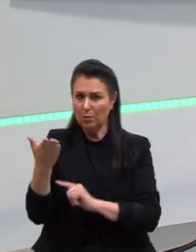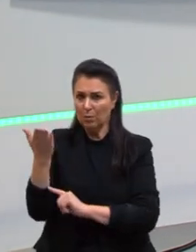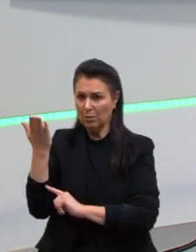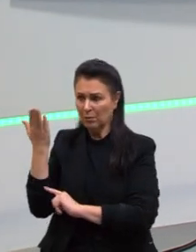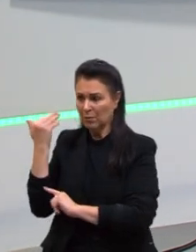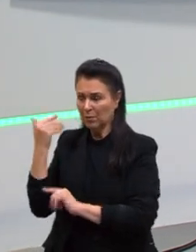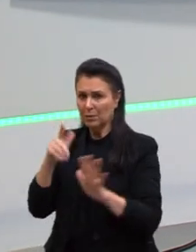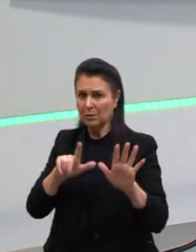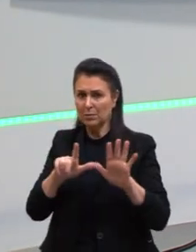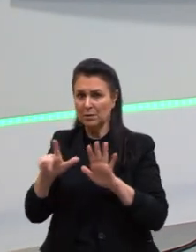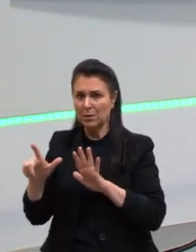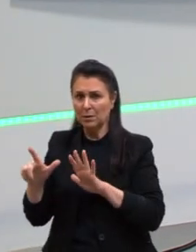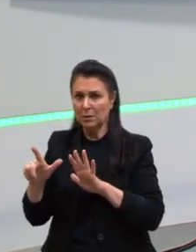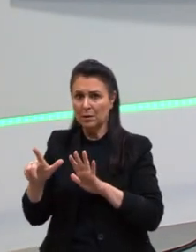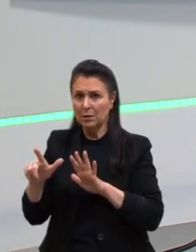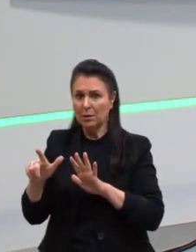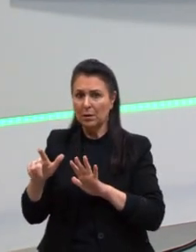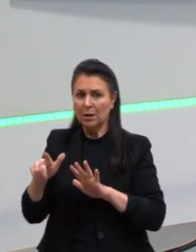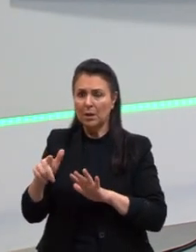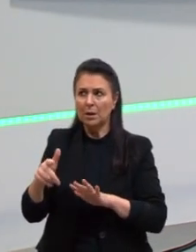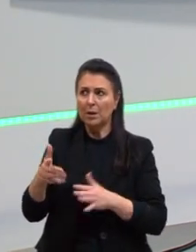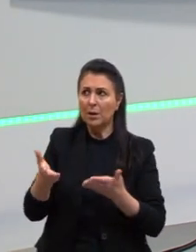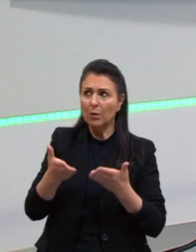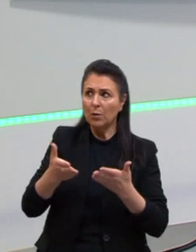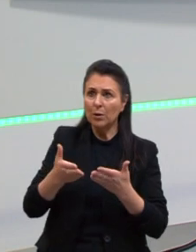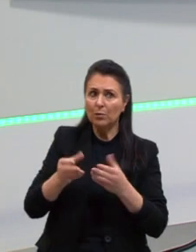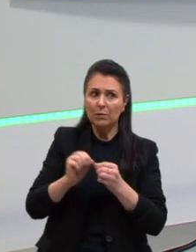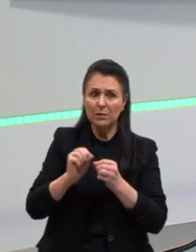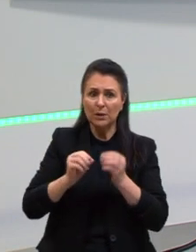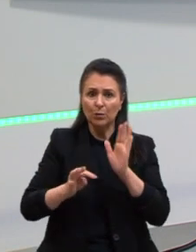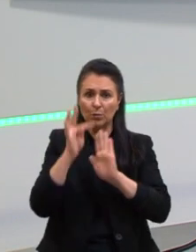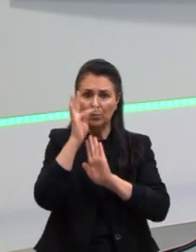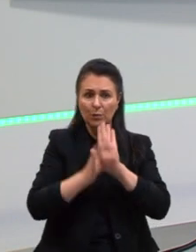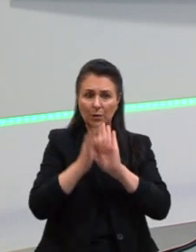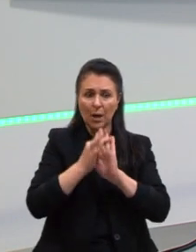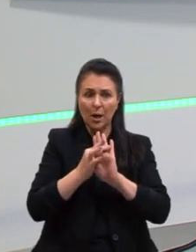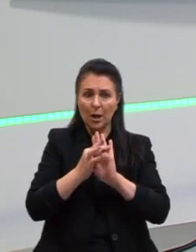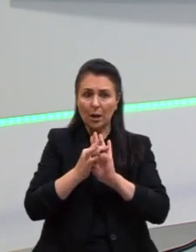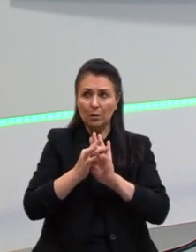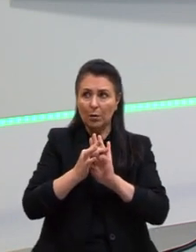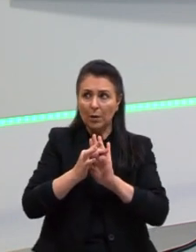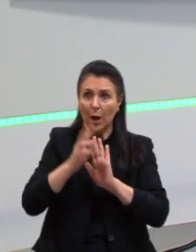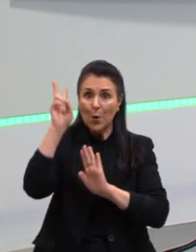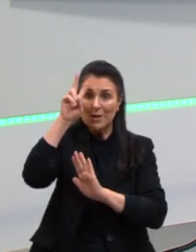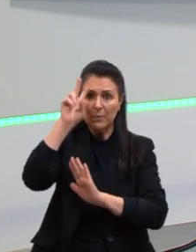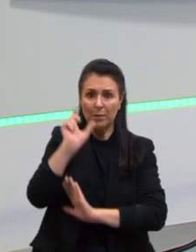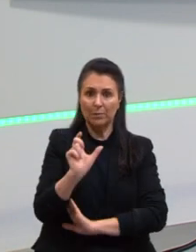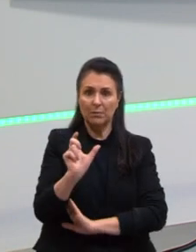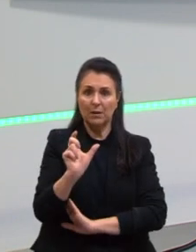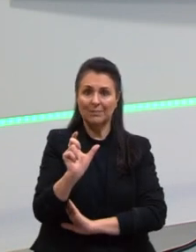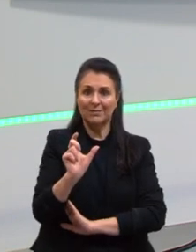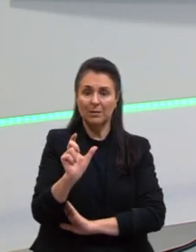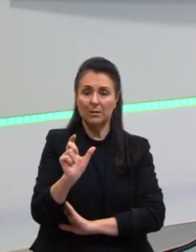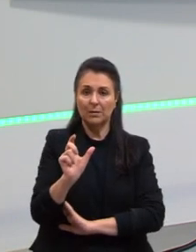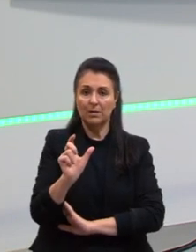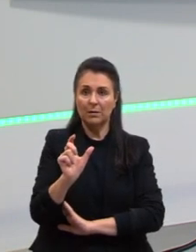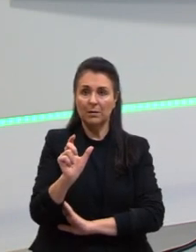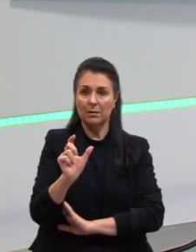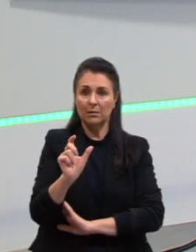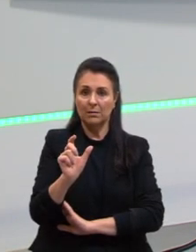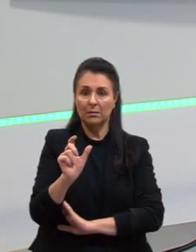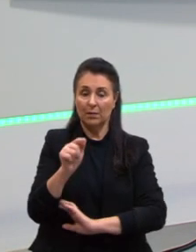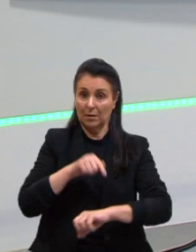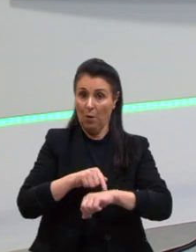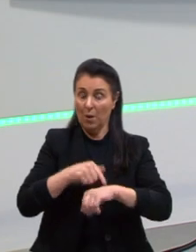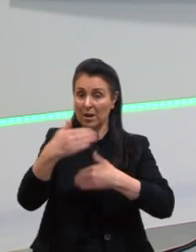e isso acabou de vir na minha memória enquanto eu estou aqui produzindo o texto dissertativo argumentativo no meu tempo que corre na hora da